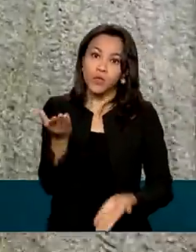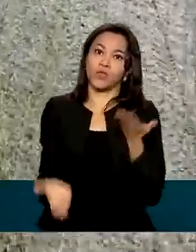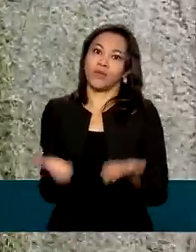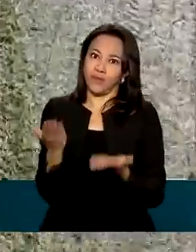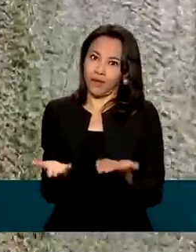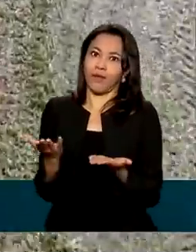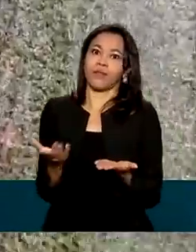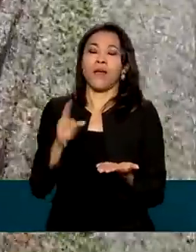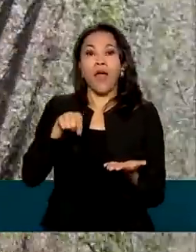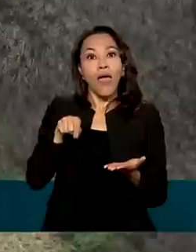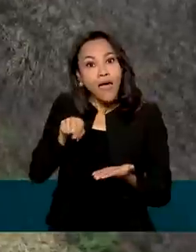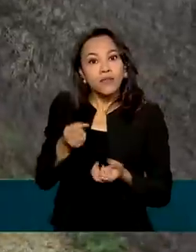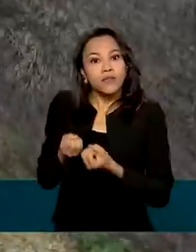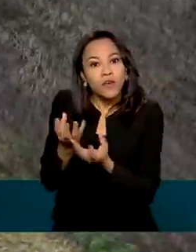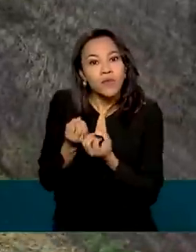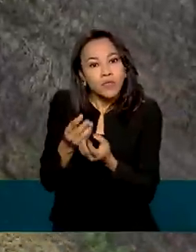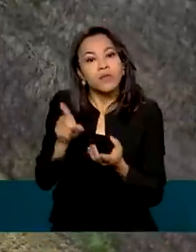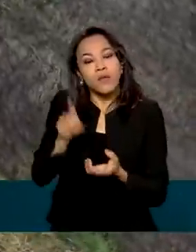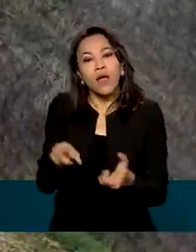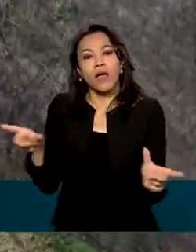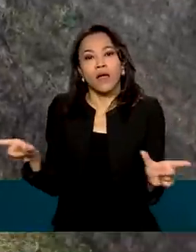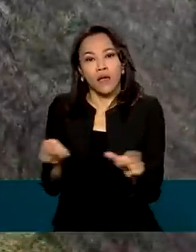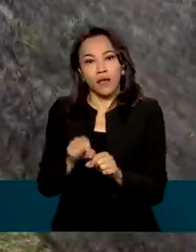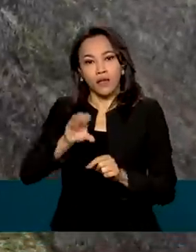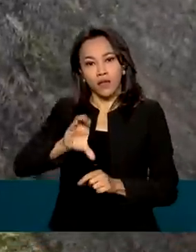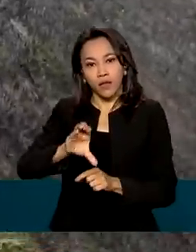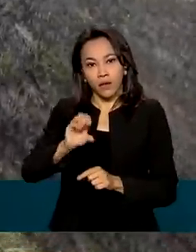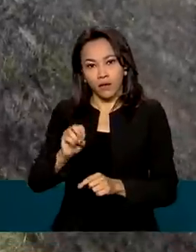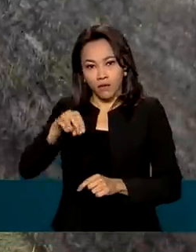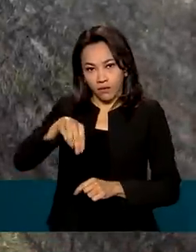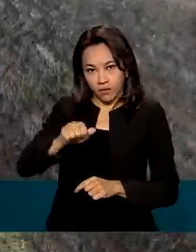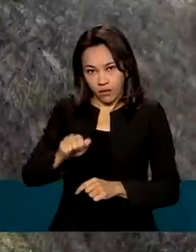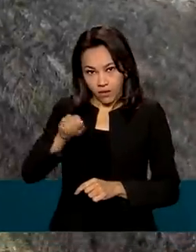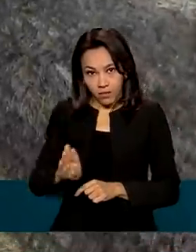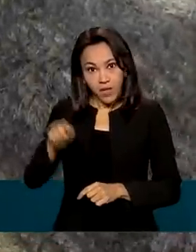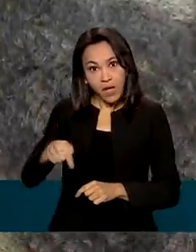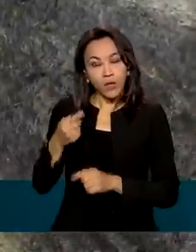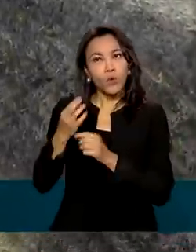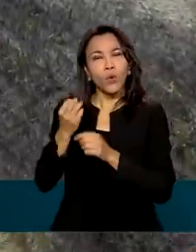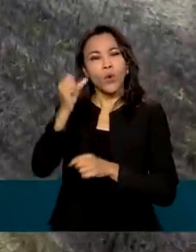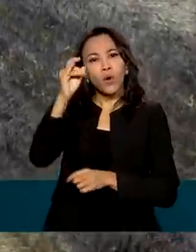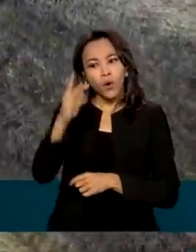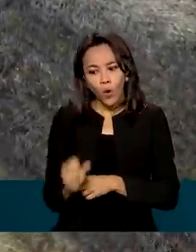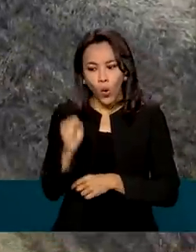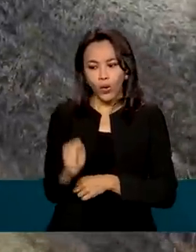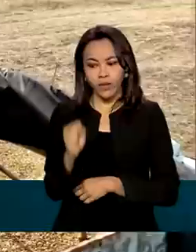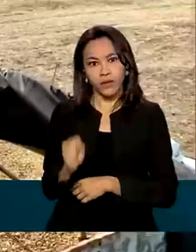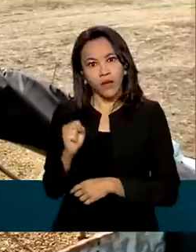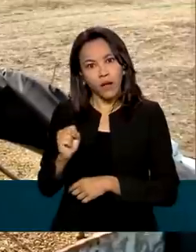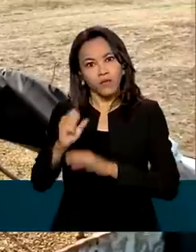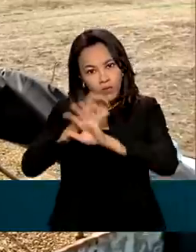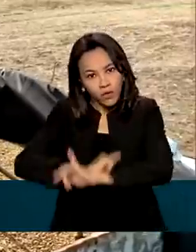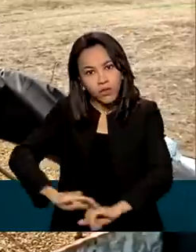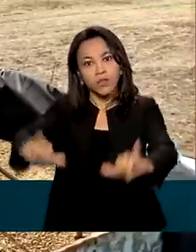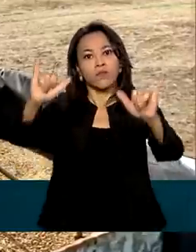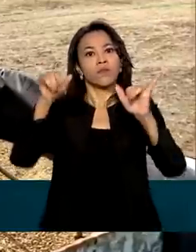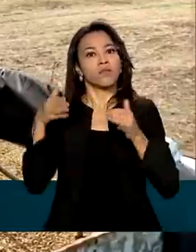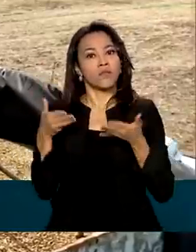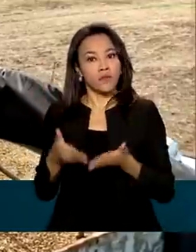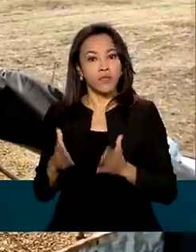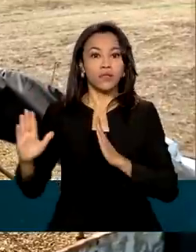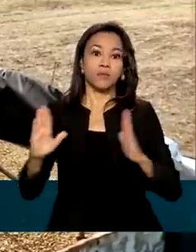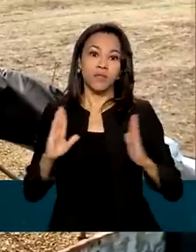dados são da Companhia Nacional de Abastecimento e fazem parte do oitavo levantamento da safra de grãos 2021-2022.